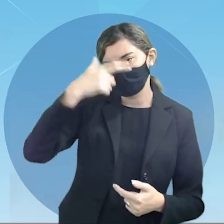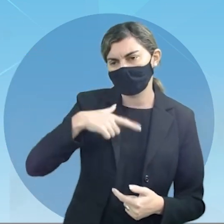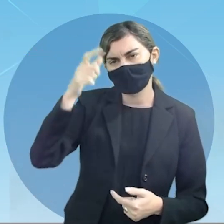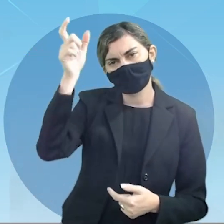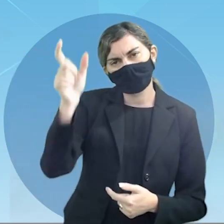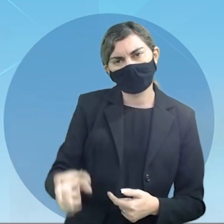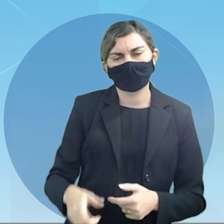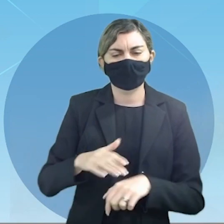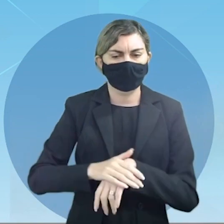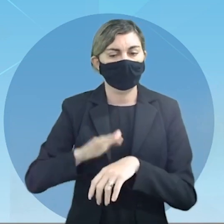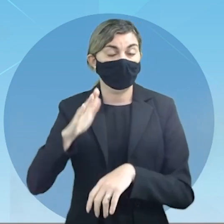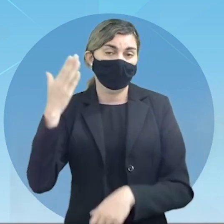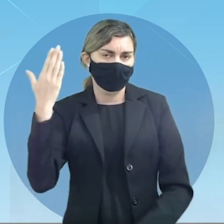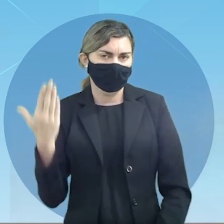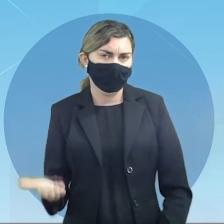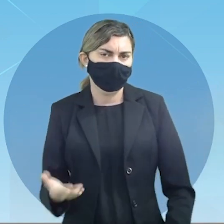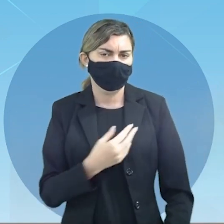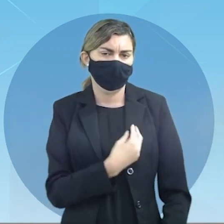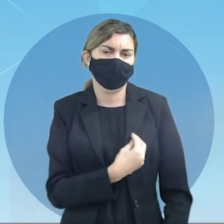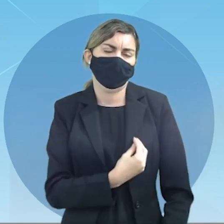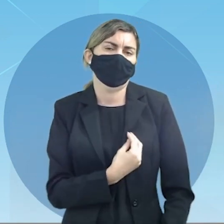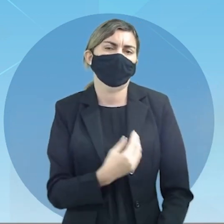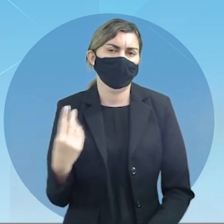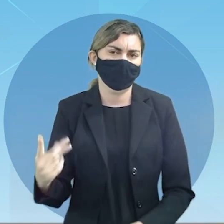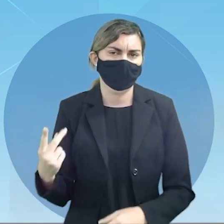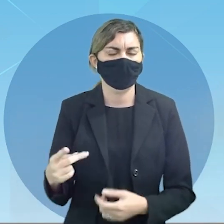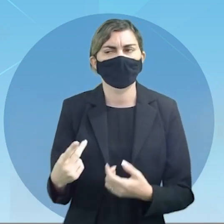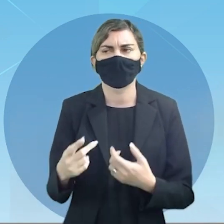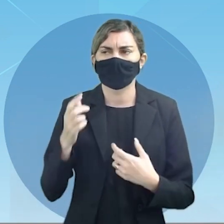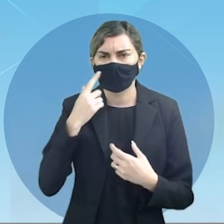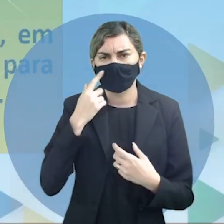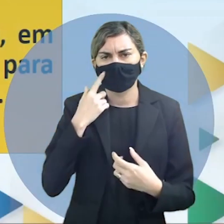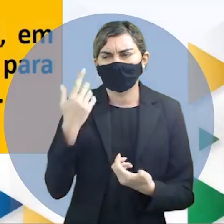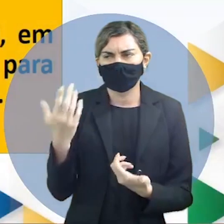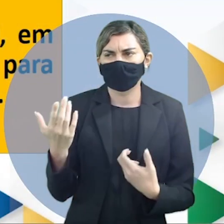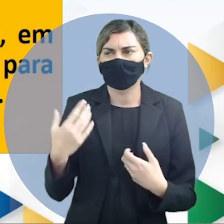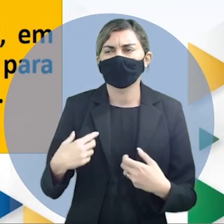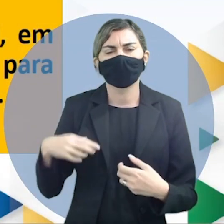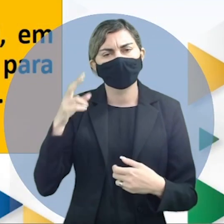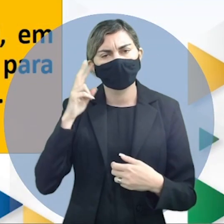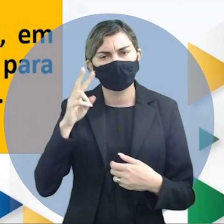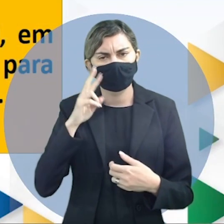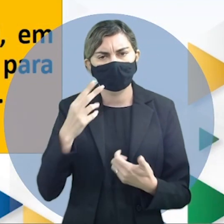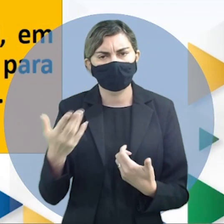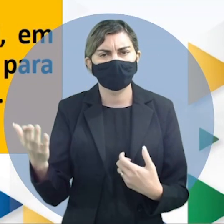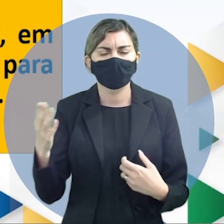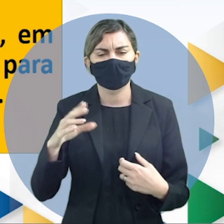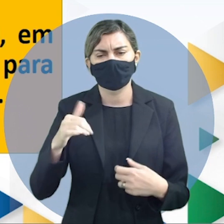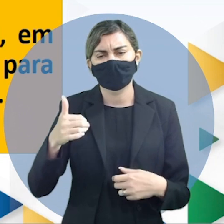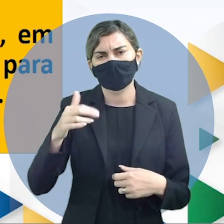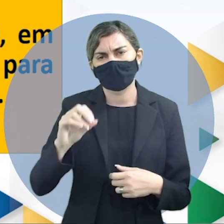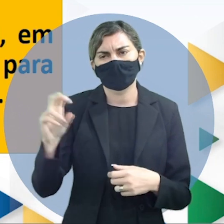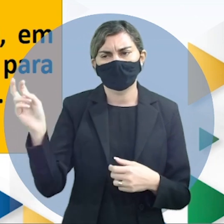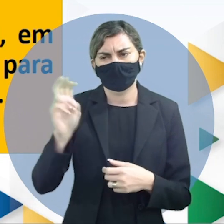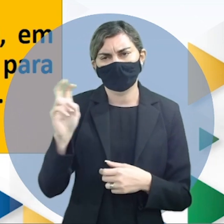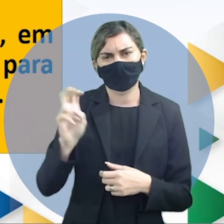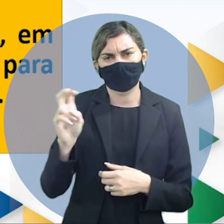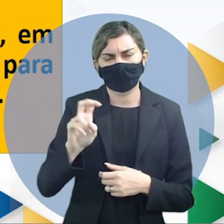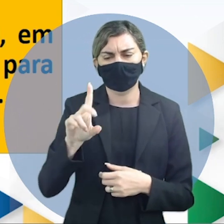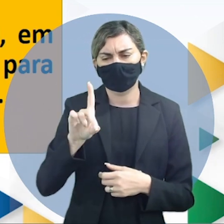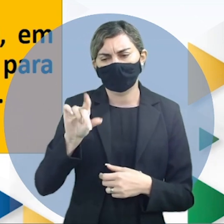conhecer um pouco mais sobre a vida sobre a obra acompanhem comigo lembrar que ele é o 15º